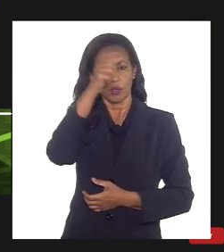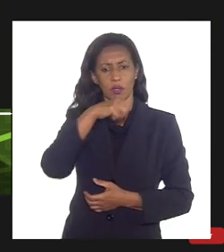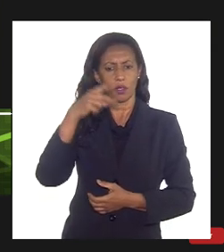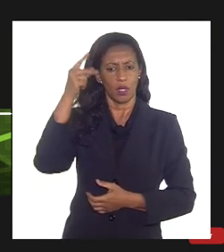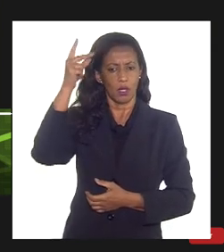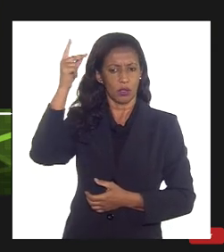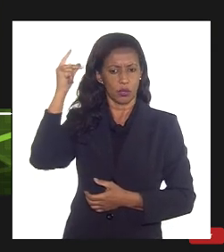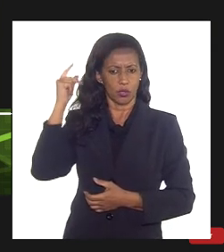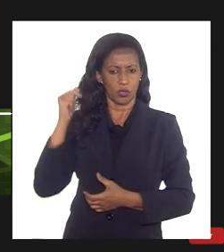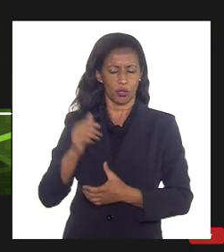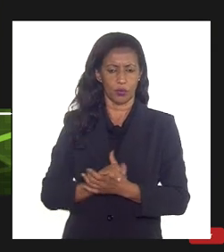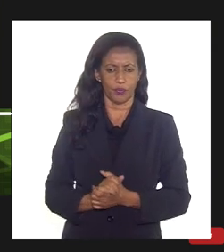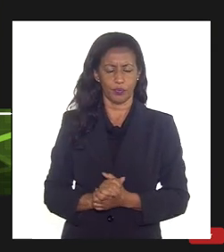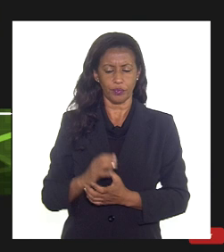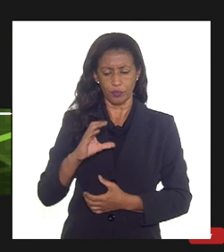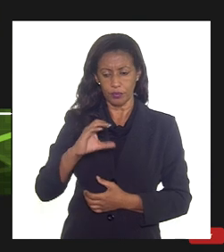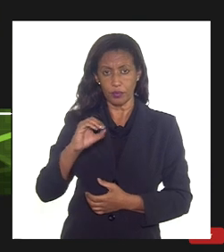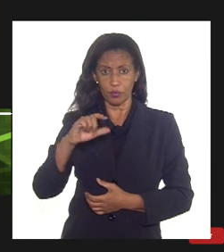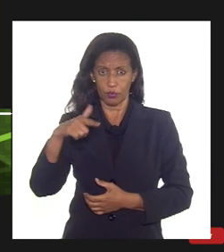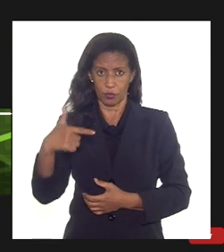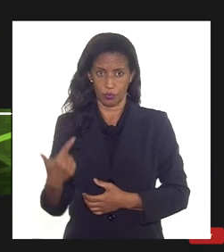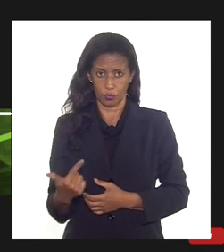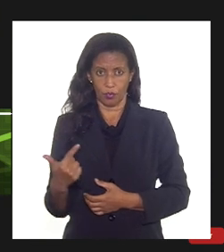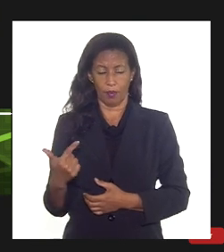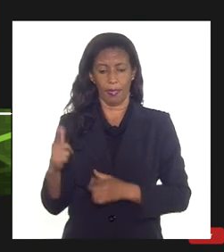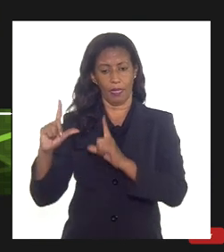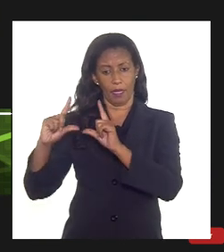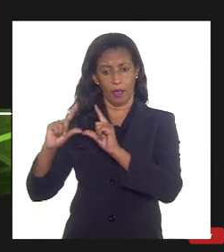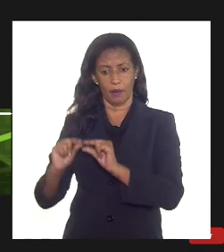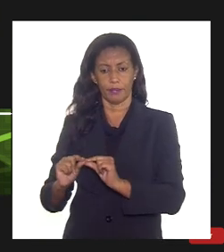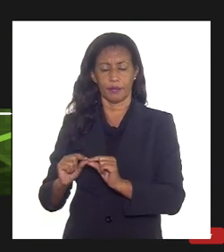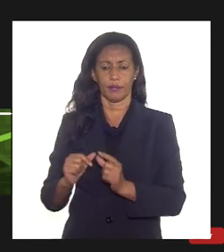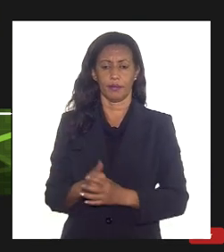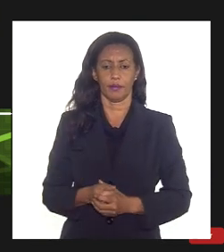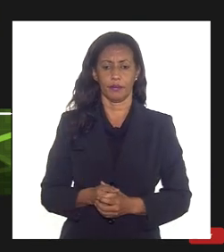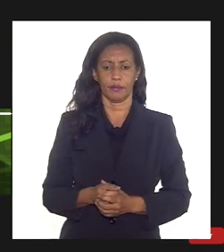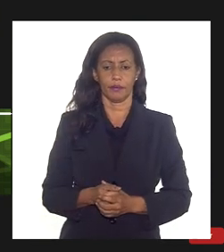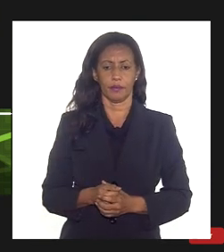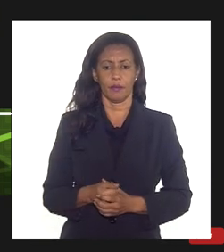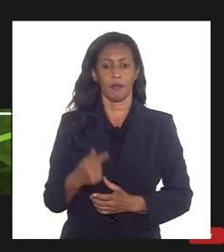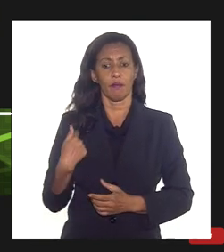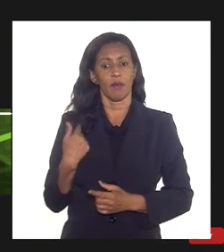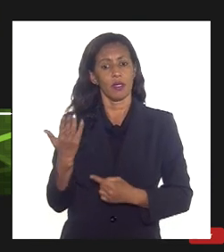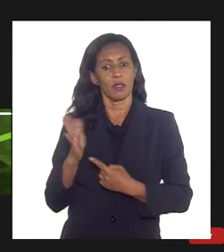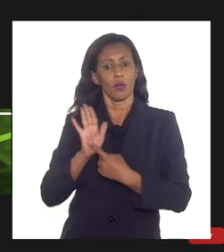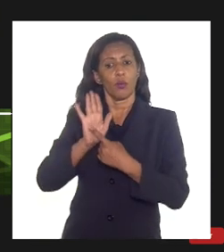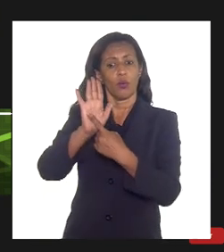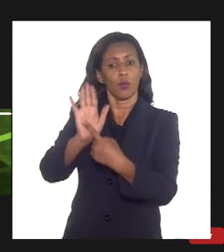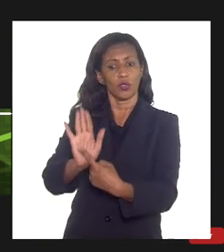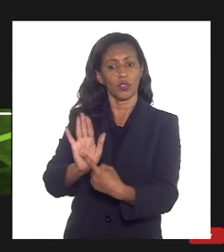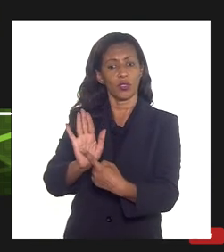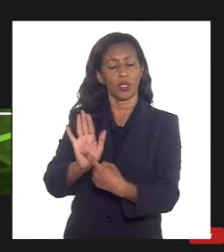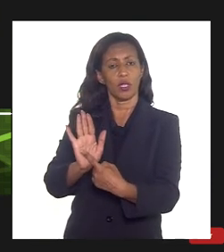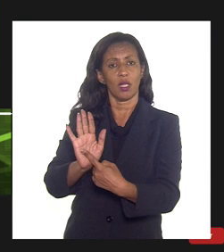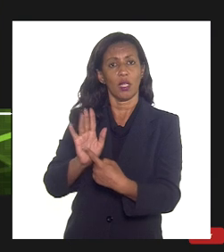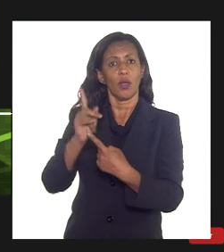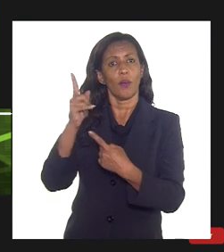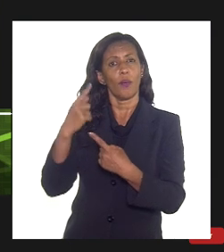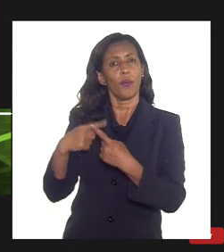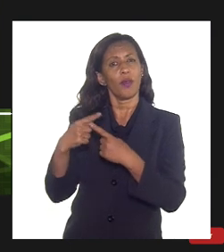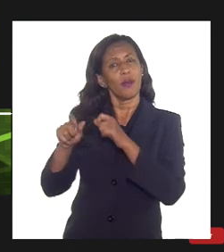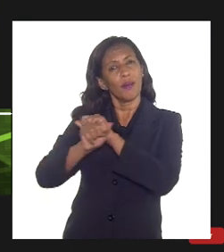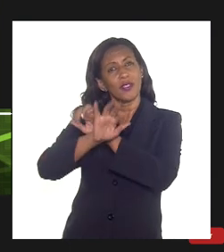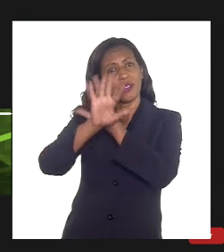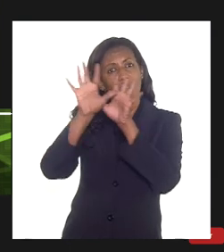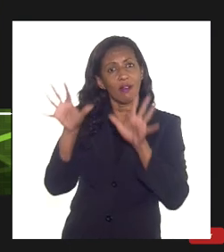eles usaram a reinjeção de CO2 é um artigo acadêmico mas eu trouxe isso aqui porque era uma fonte mais neutra a gente